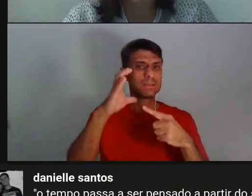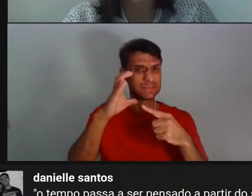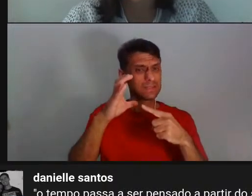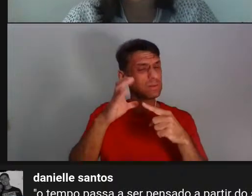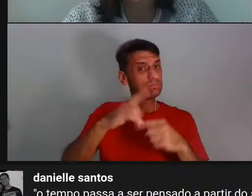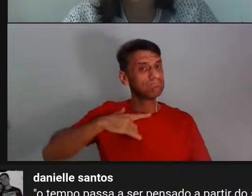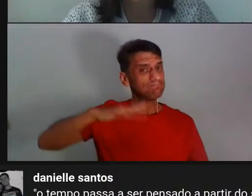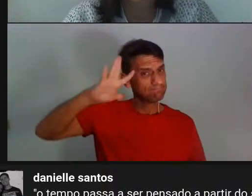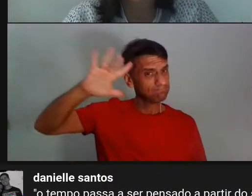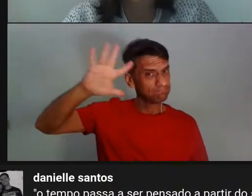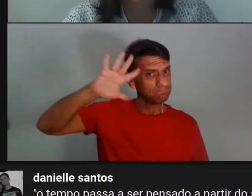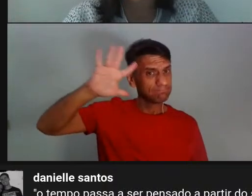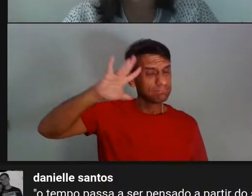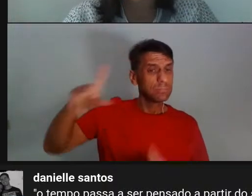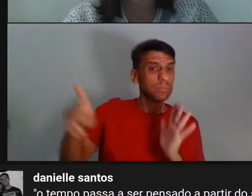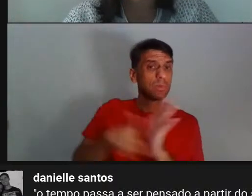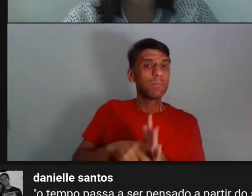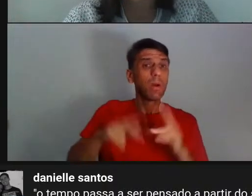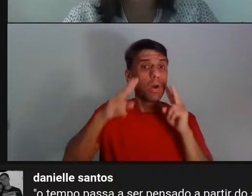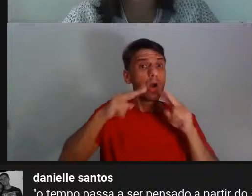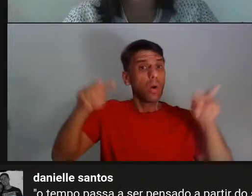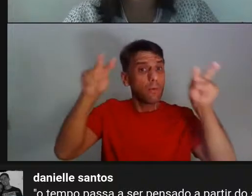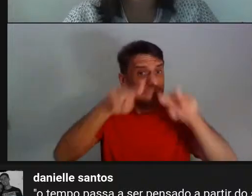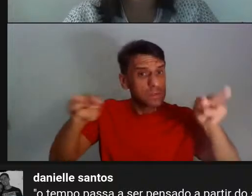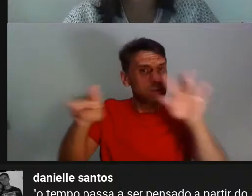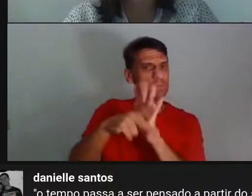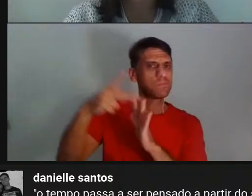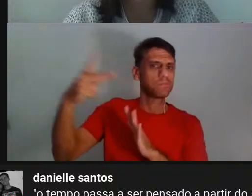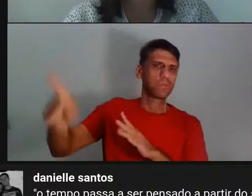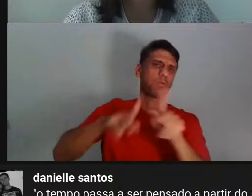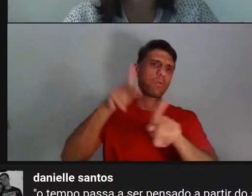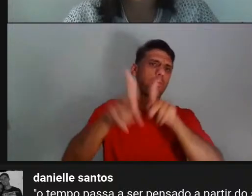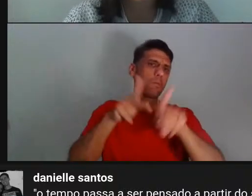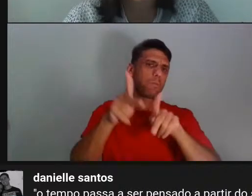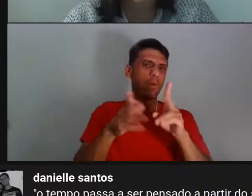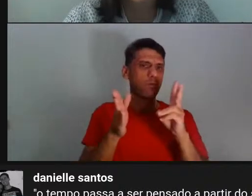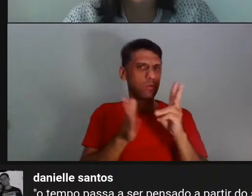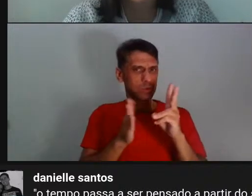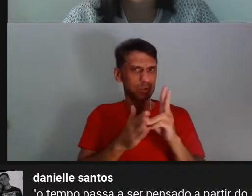pensamento, da forma de ver o mundo nos povos indígenas, mais ou menos por aí.